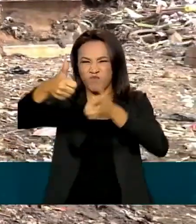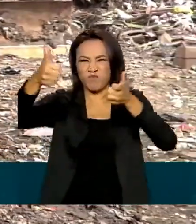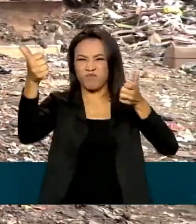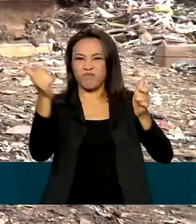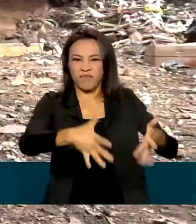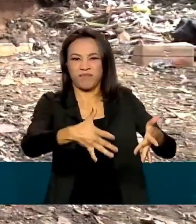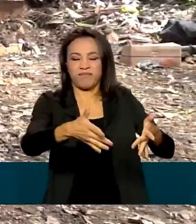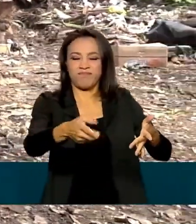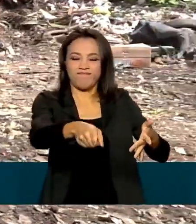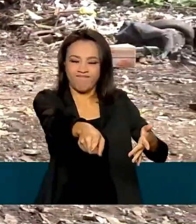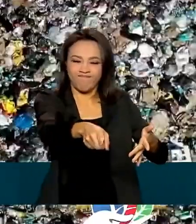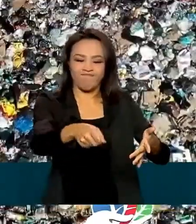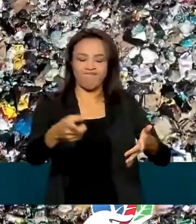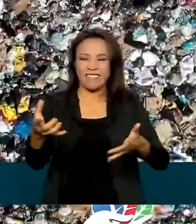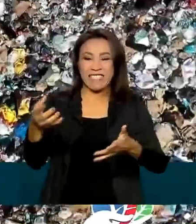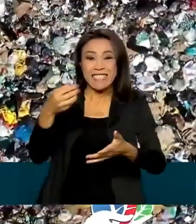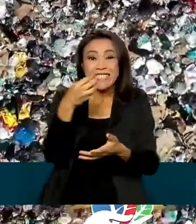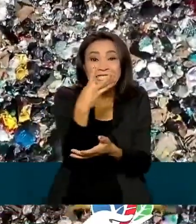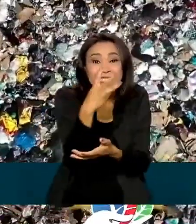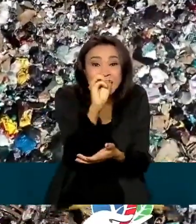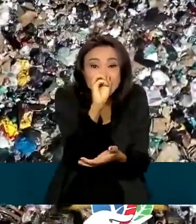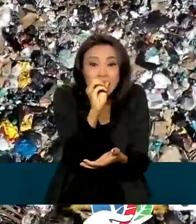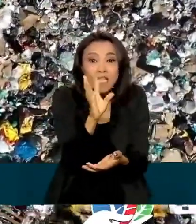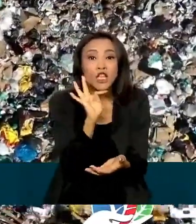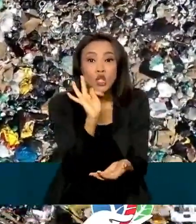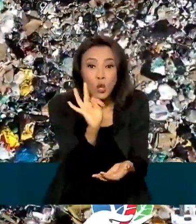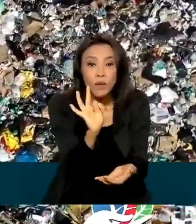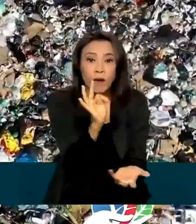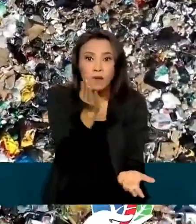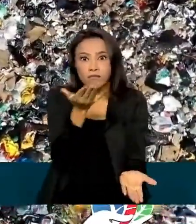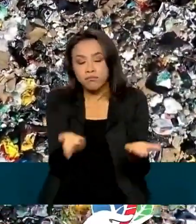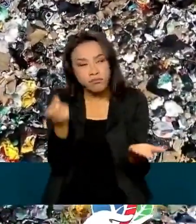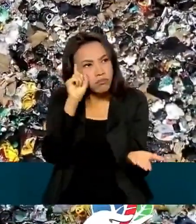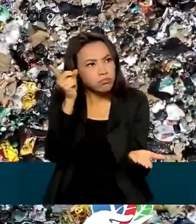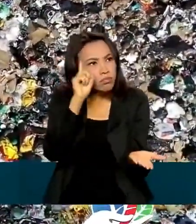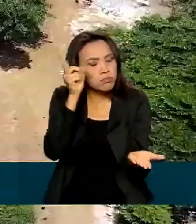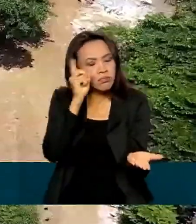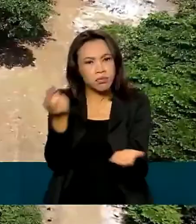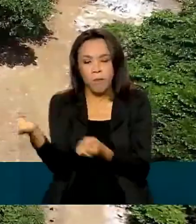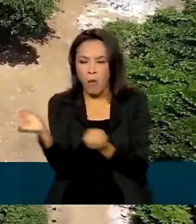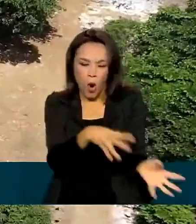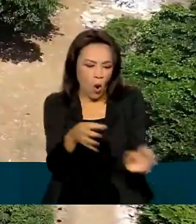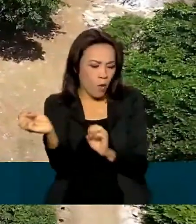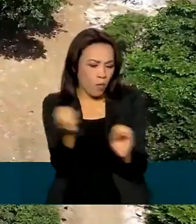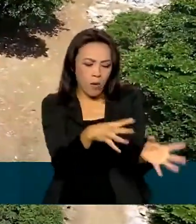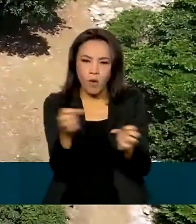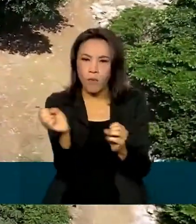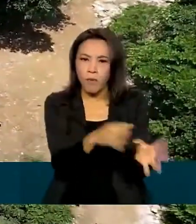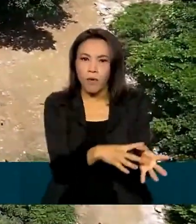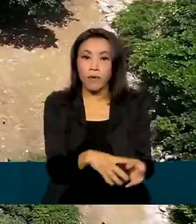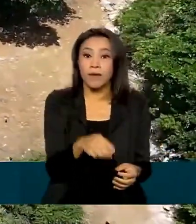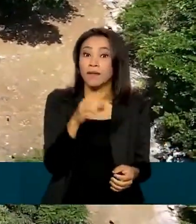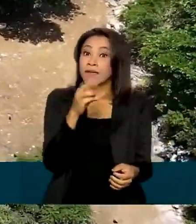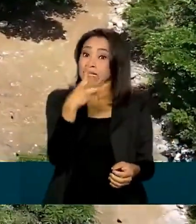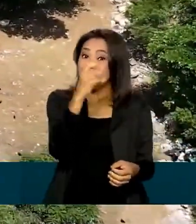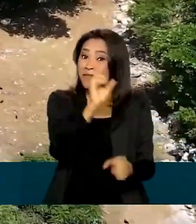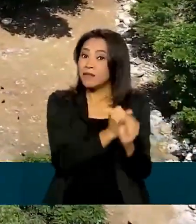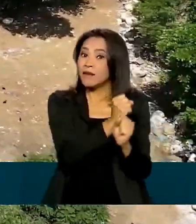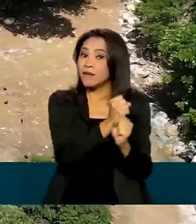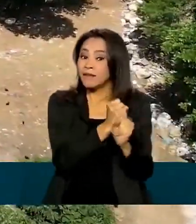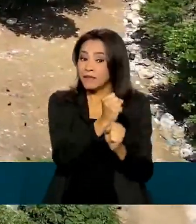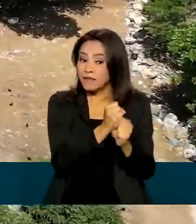aberto que recebia 30 toneladas de resíduos diariamente. Finalmente, após três décadas de